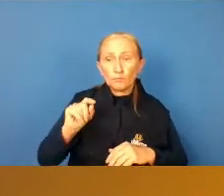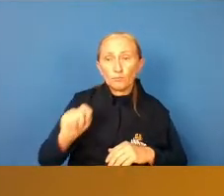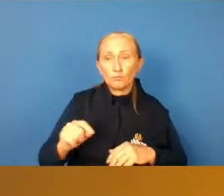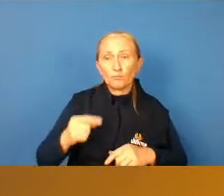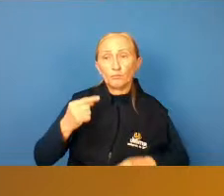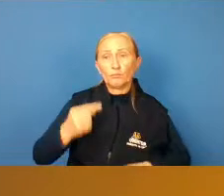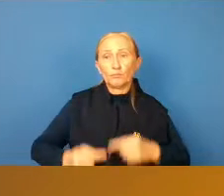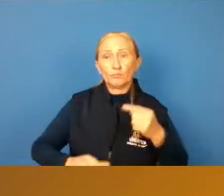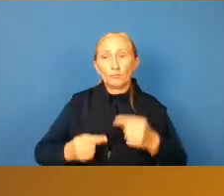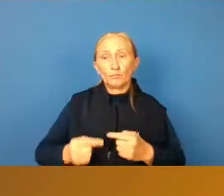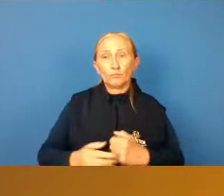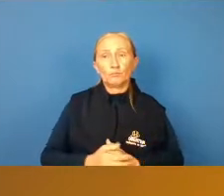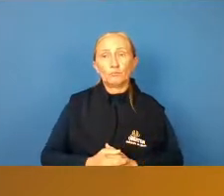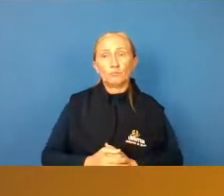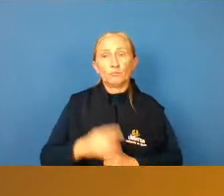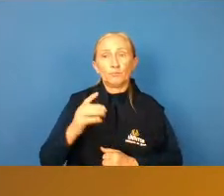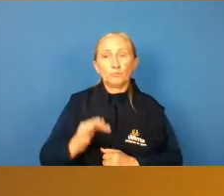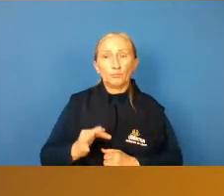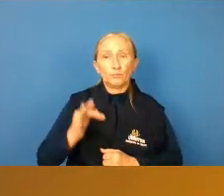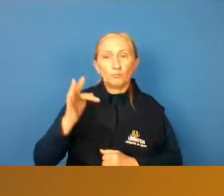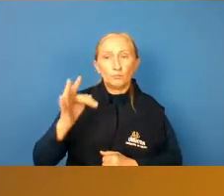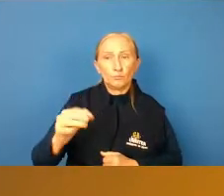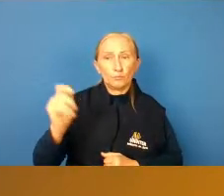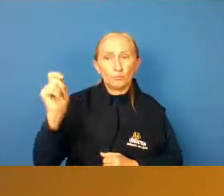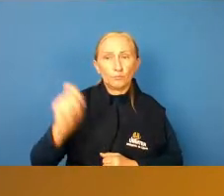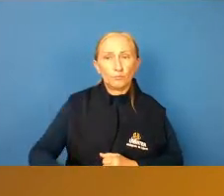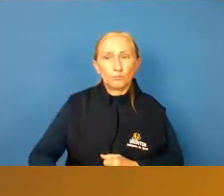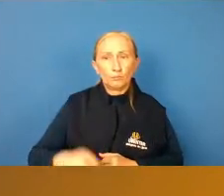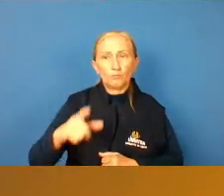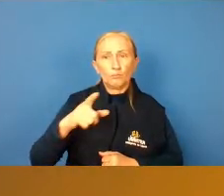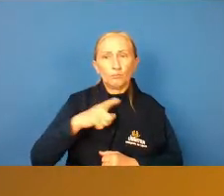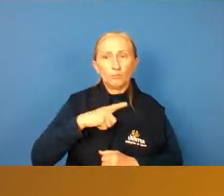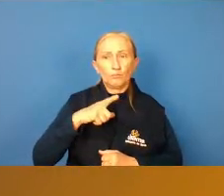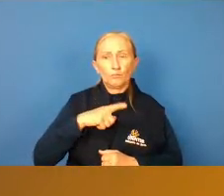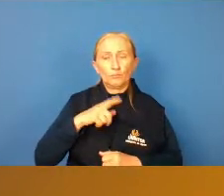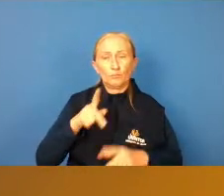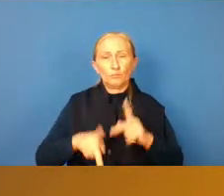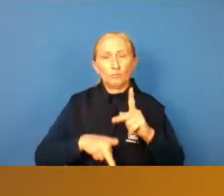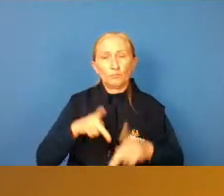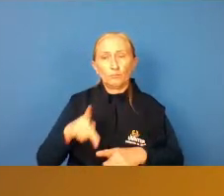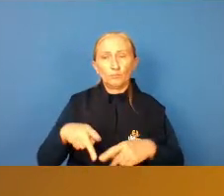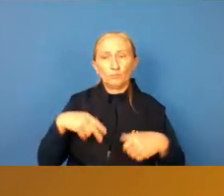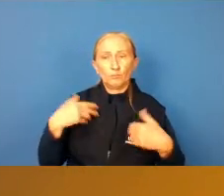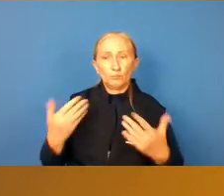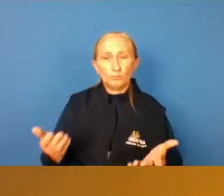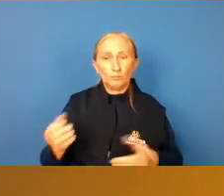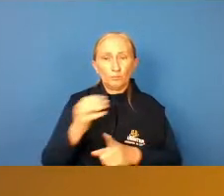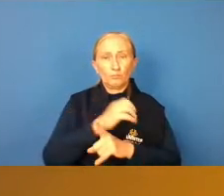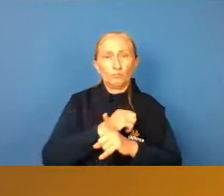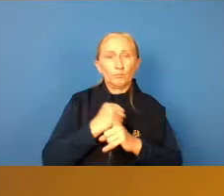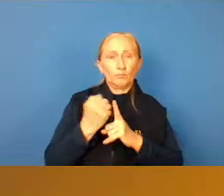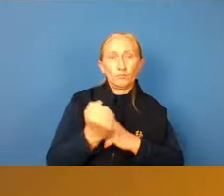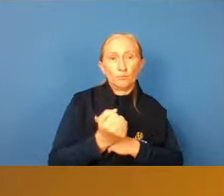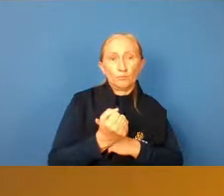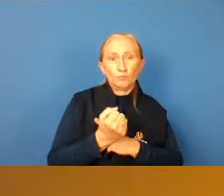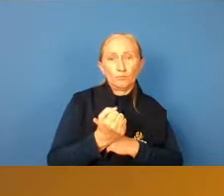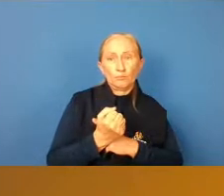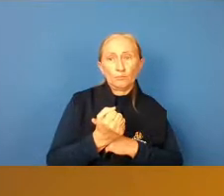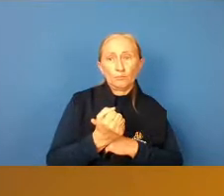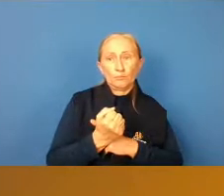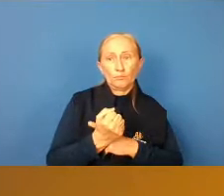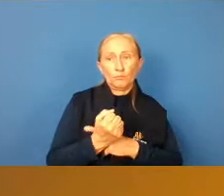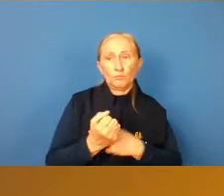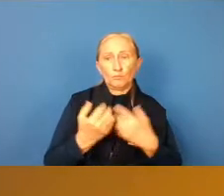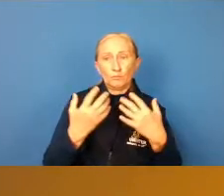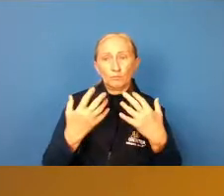discussão, para que futuramente a gente possa ter uma, uma população, uma sociedade que